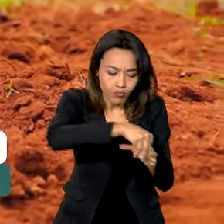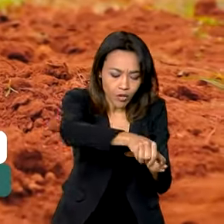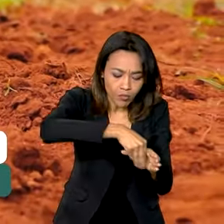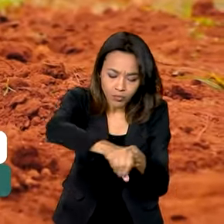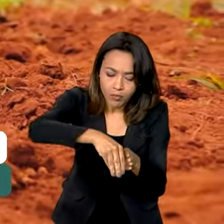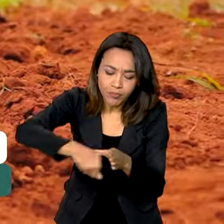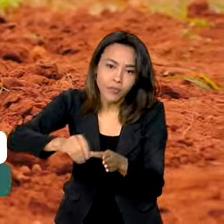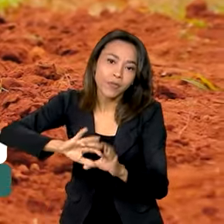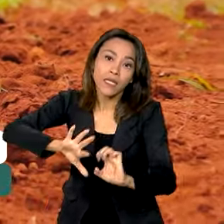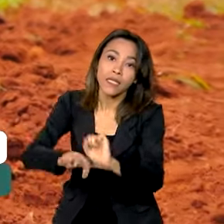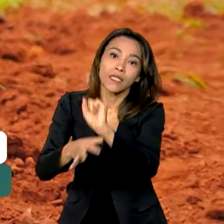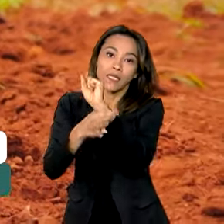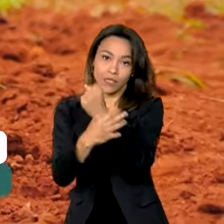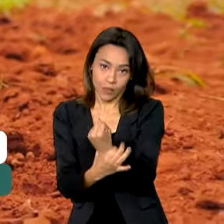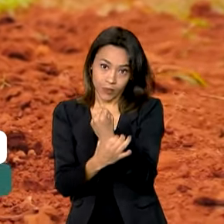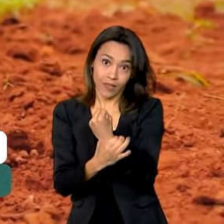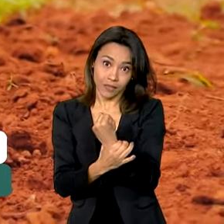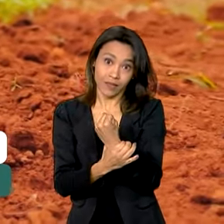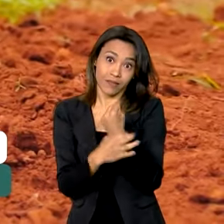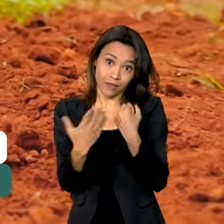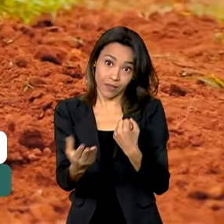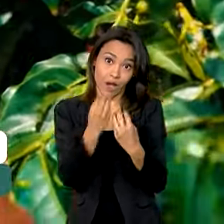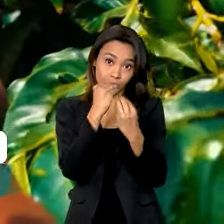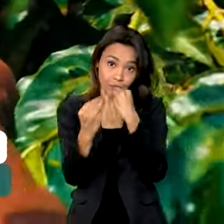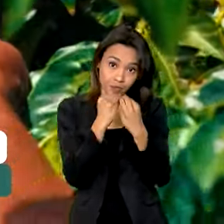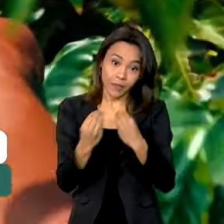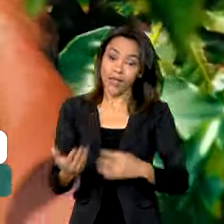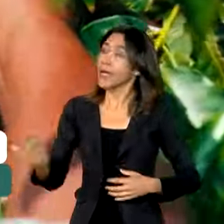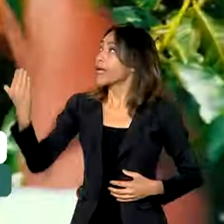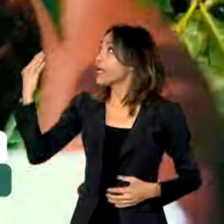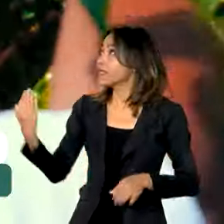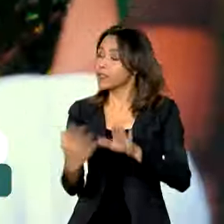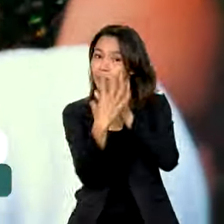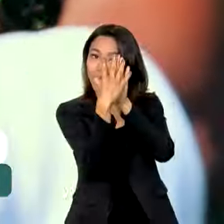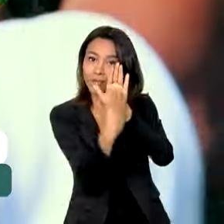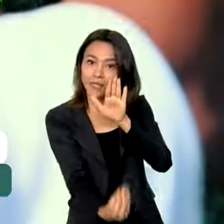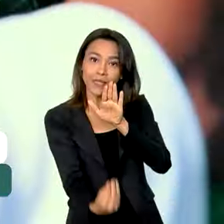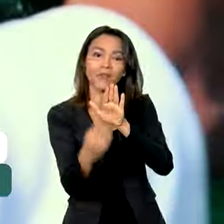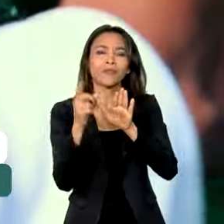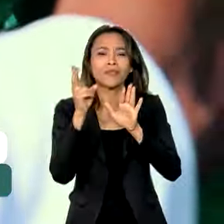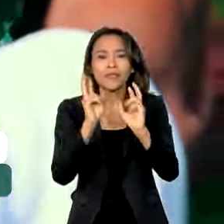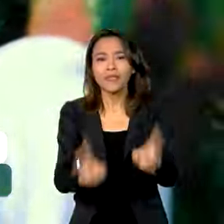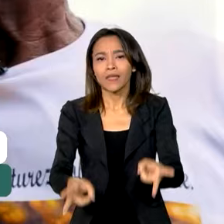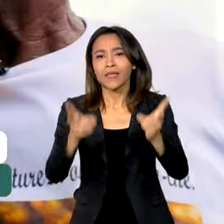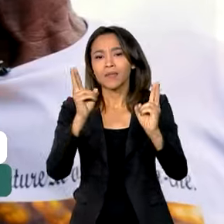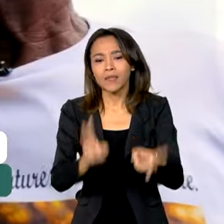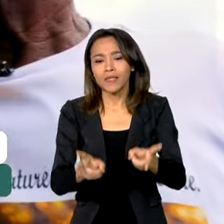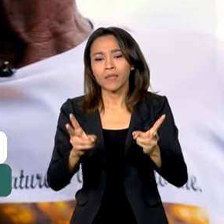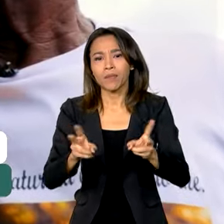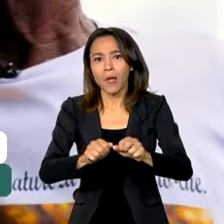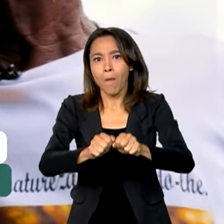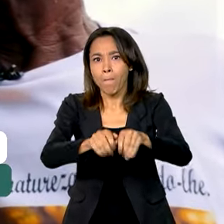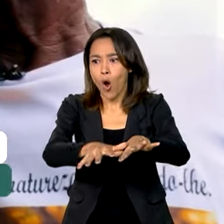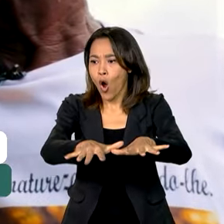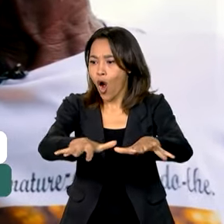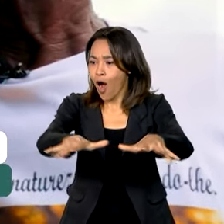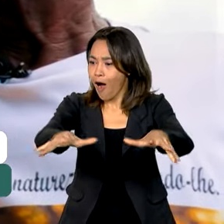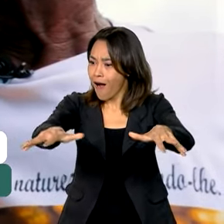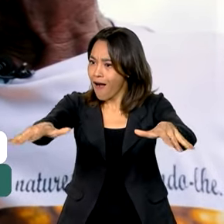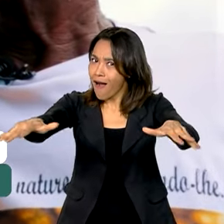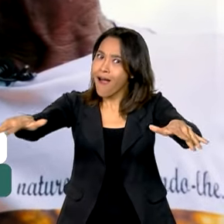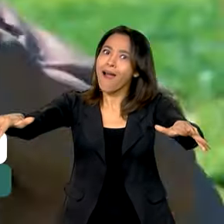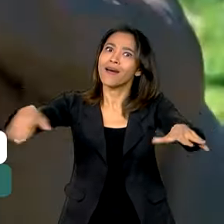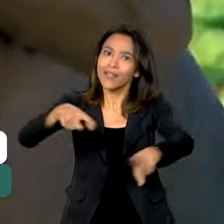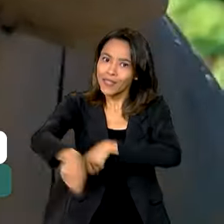na segurança alimentar e nutricional. O modelo vem ganhando cada vez mais espaço na agricultura familiar